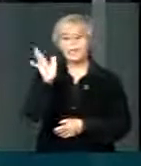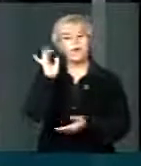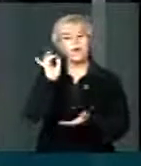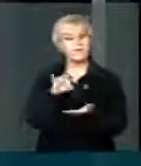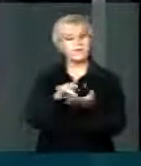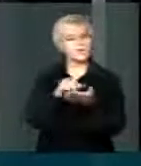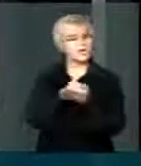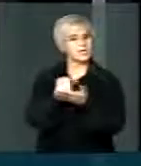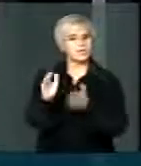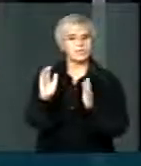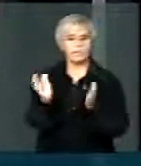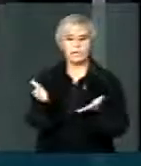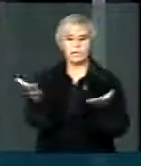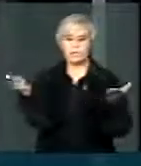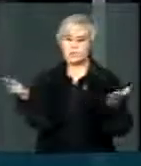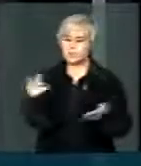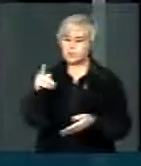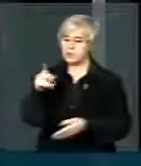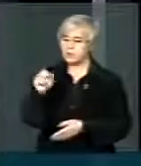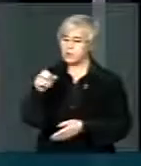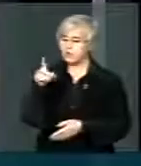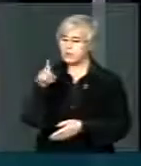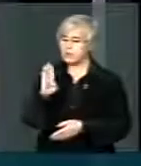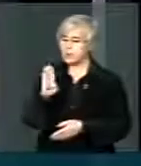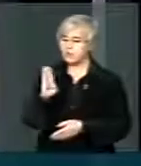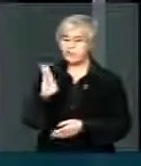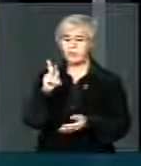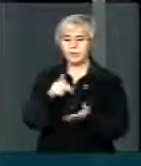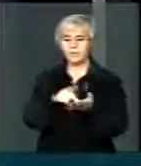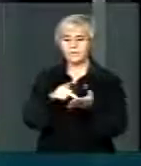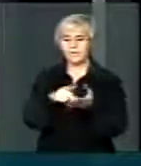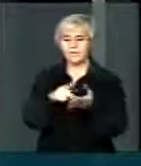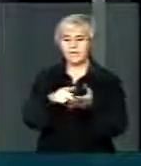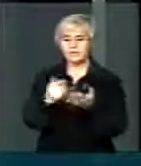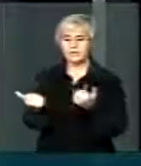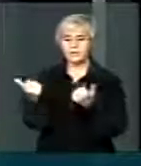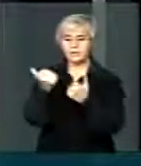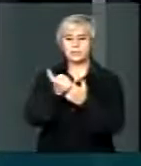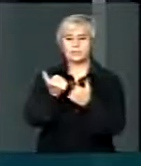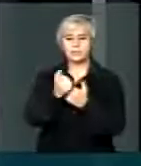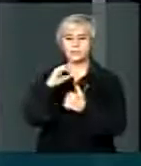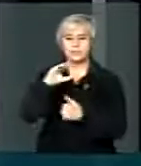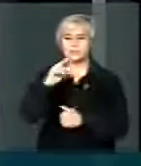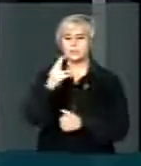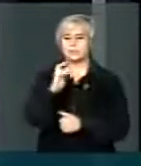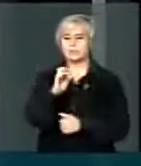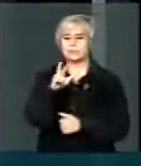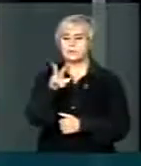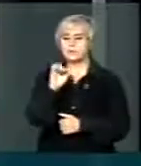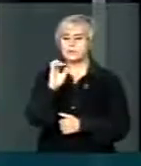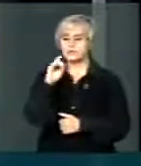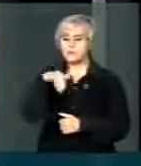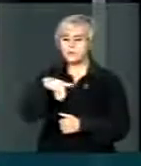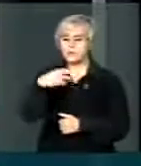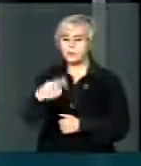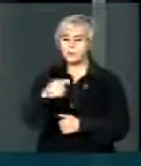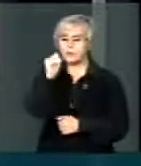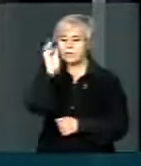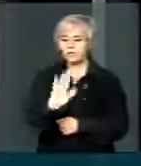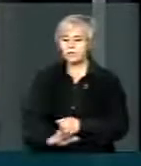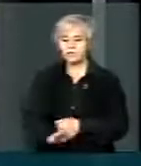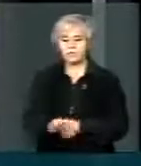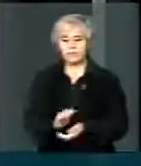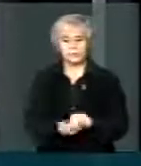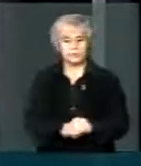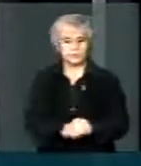PSDB é o garoto da Chevron no Brasil. E posso provar isso com